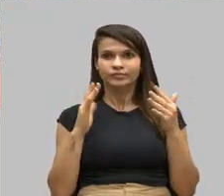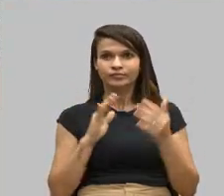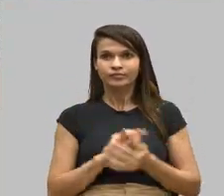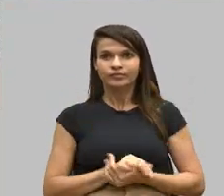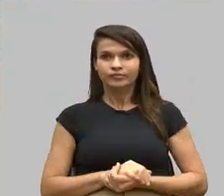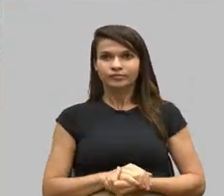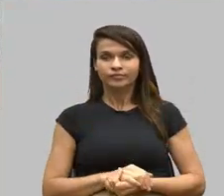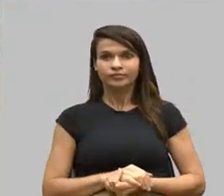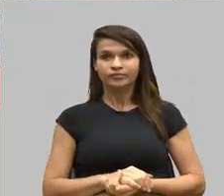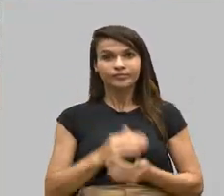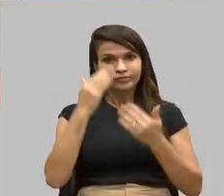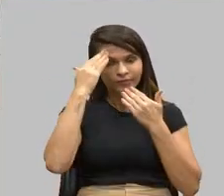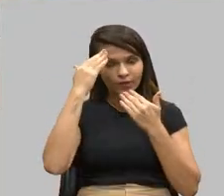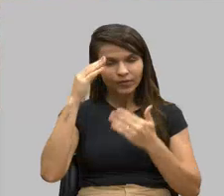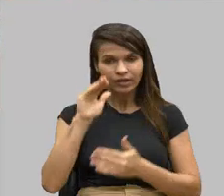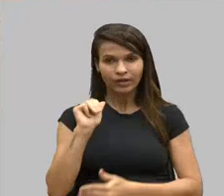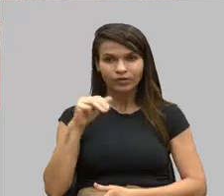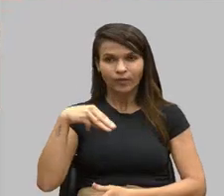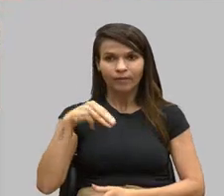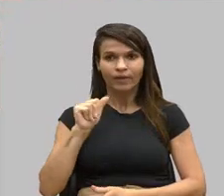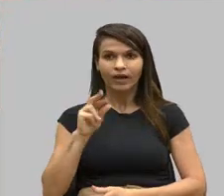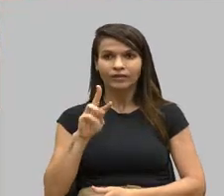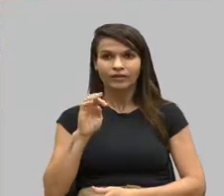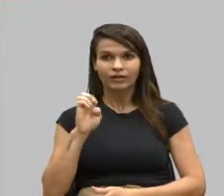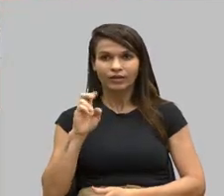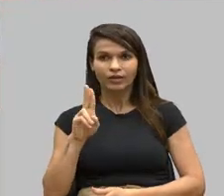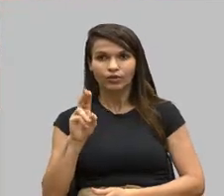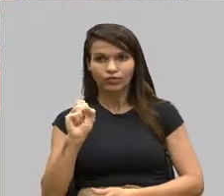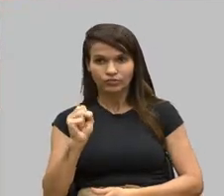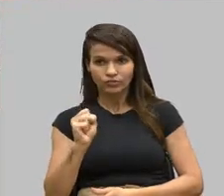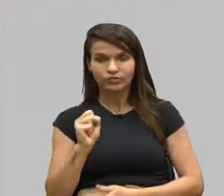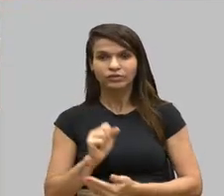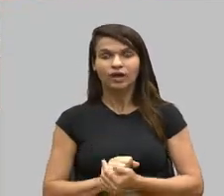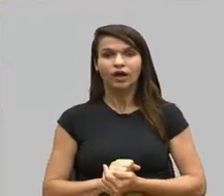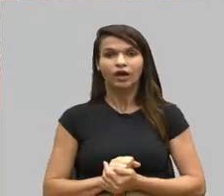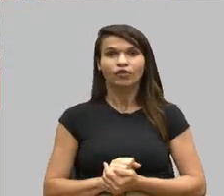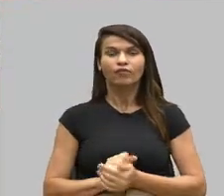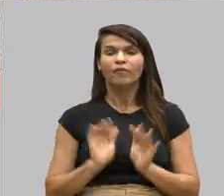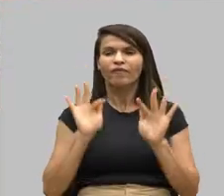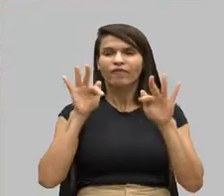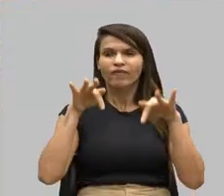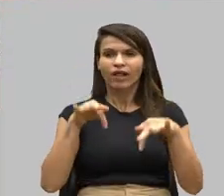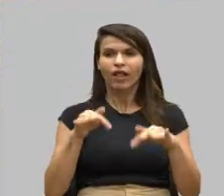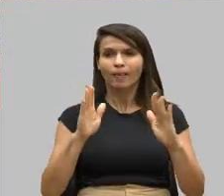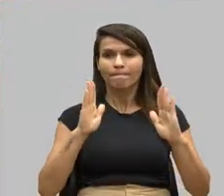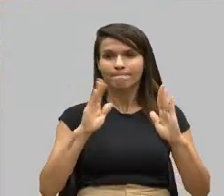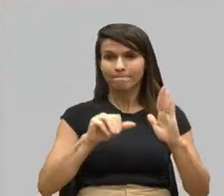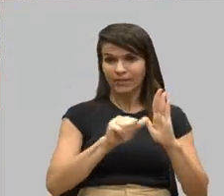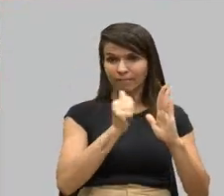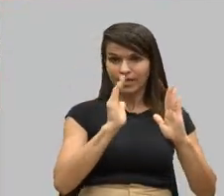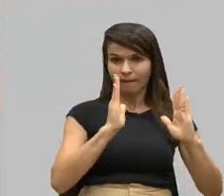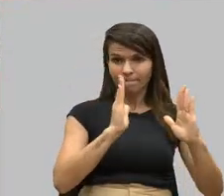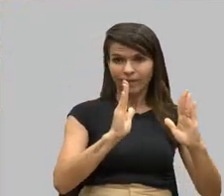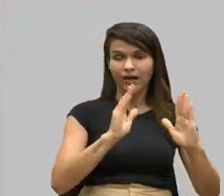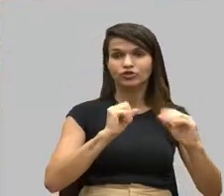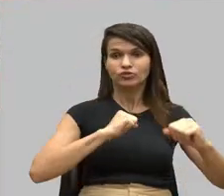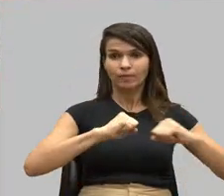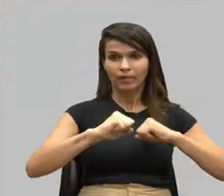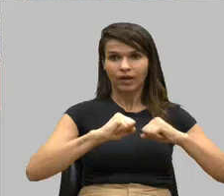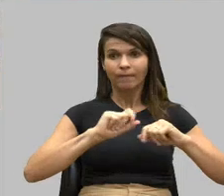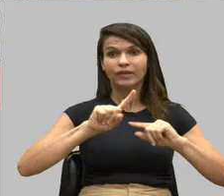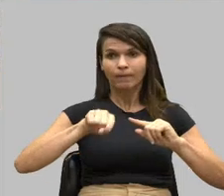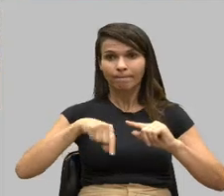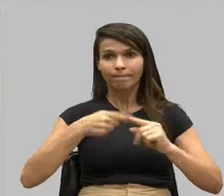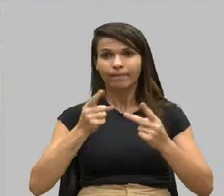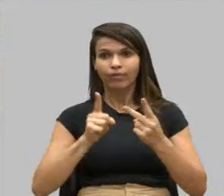Obrigado, Matheus. Nós vamos encerrar essa primeira parte do debate, para depois iniciarmos a entrega das